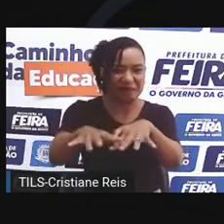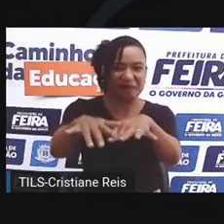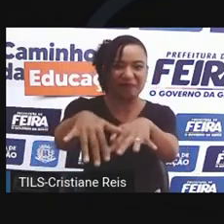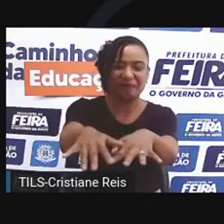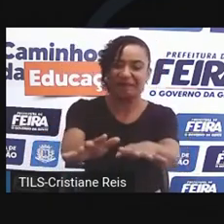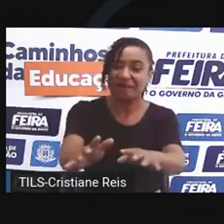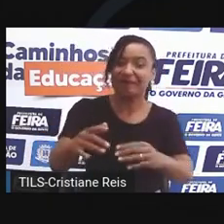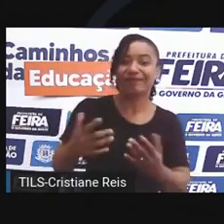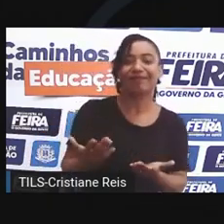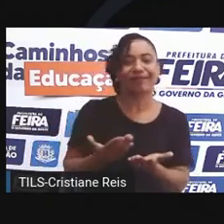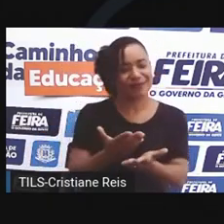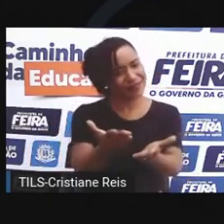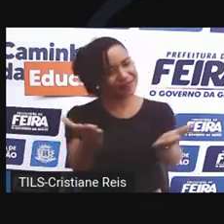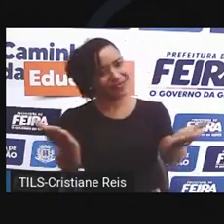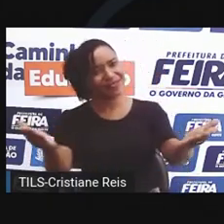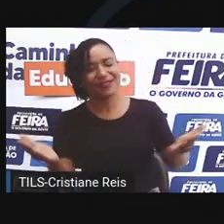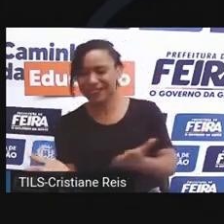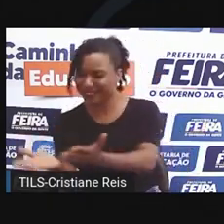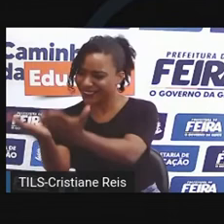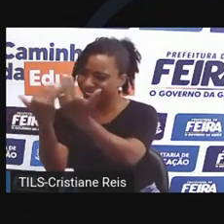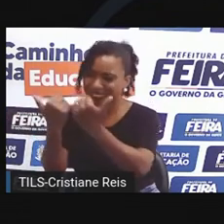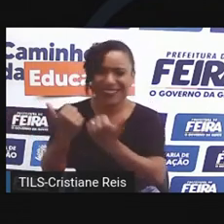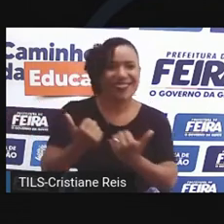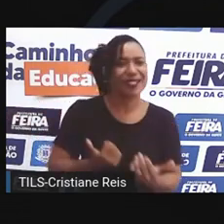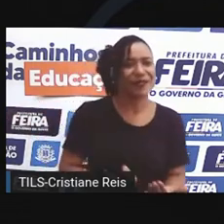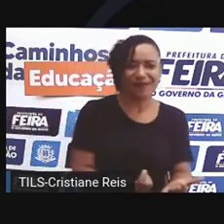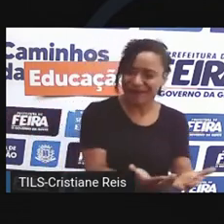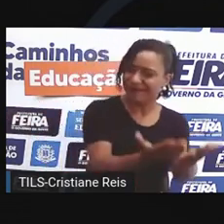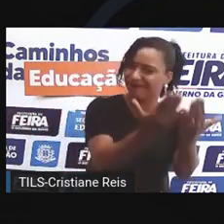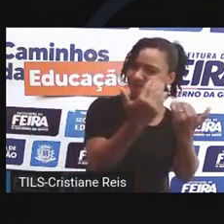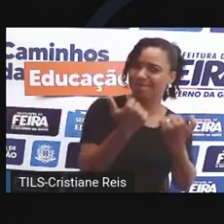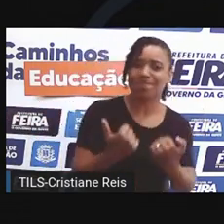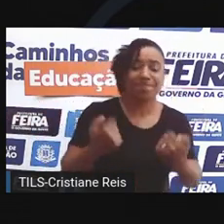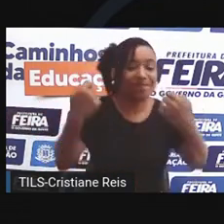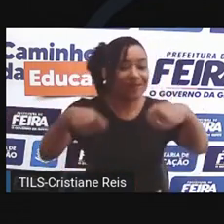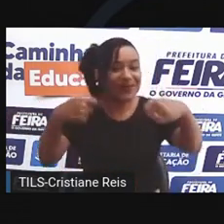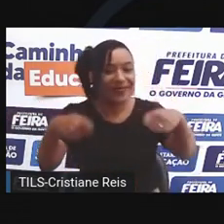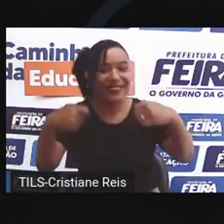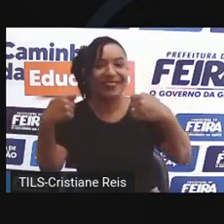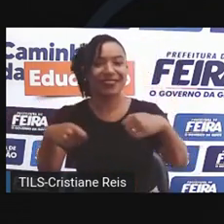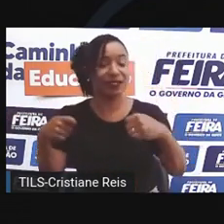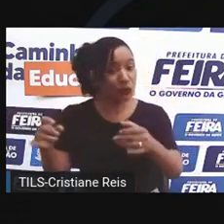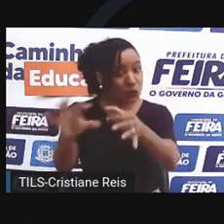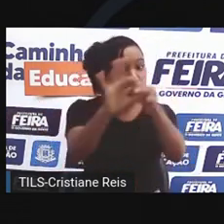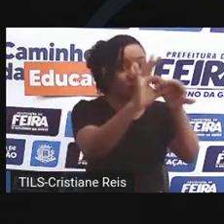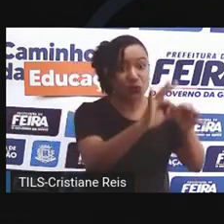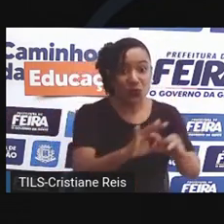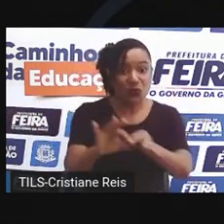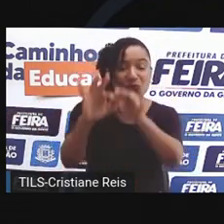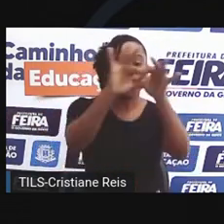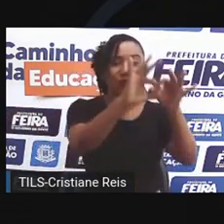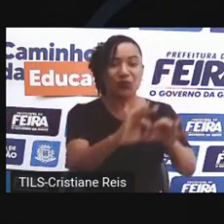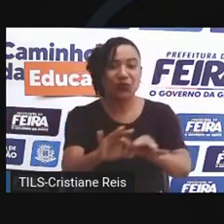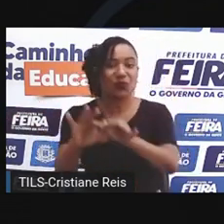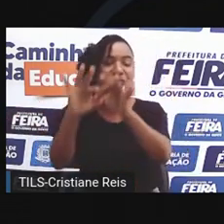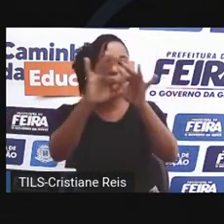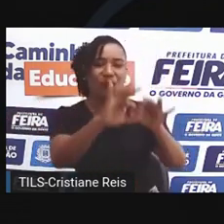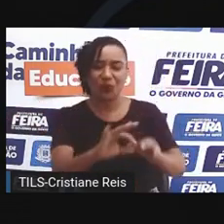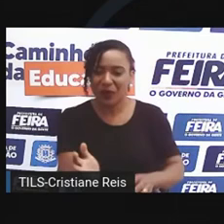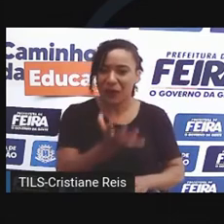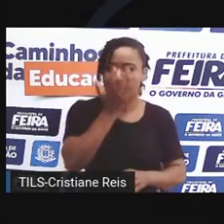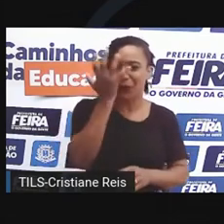preciso de você Para juntos combater Contra a